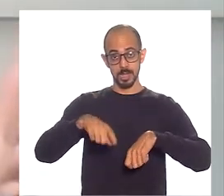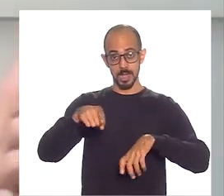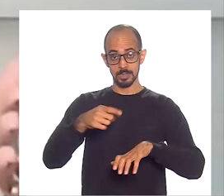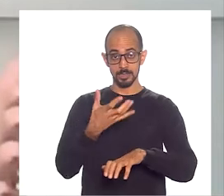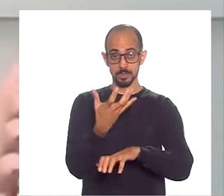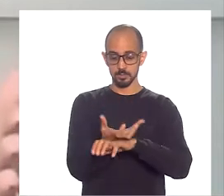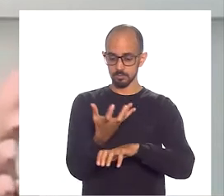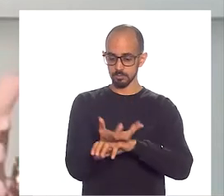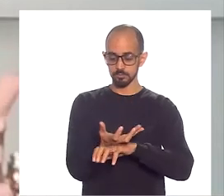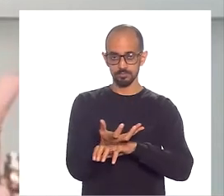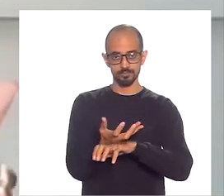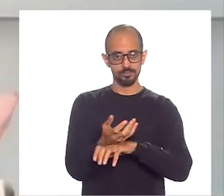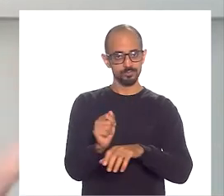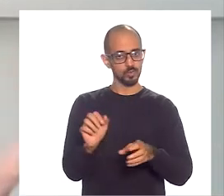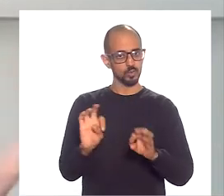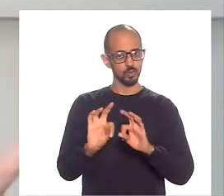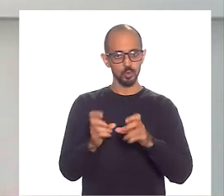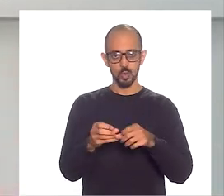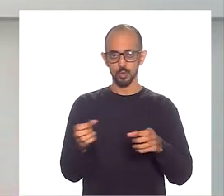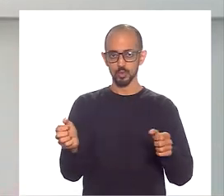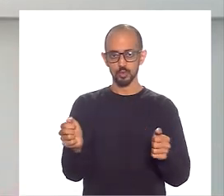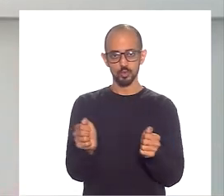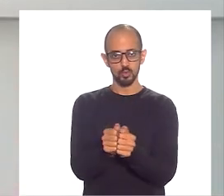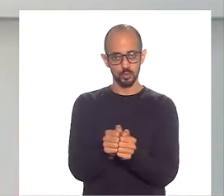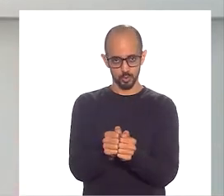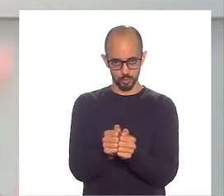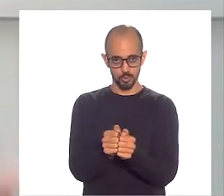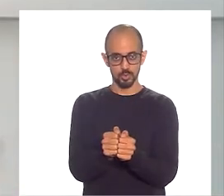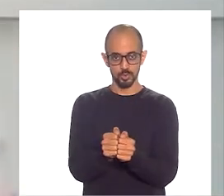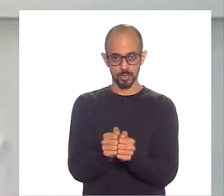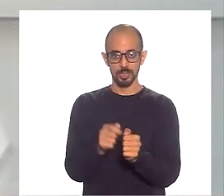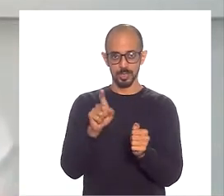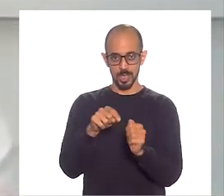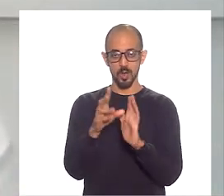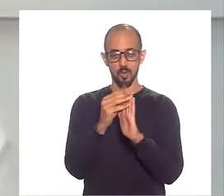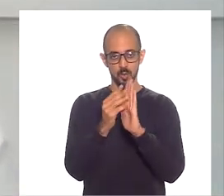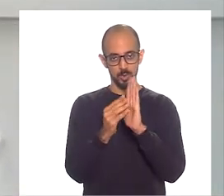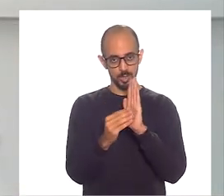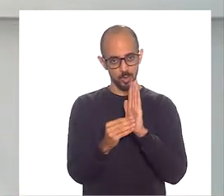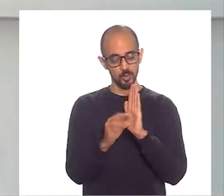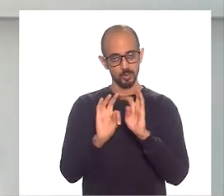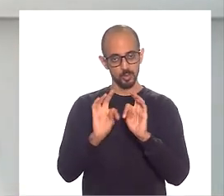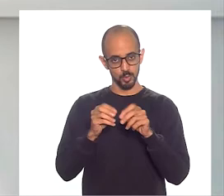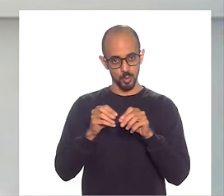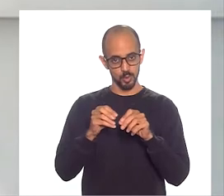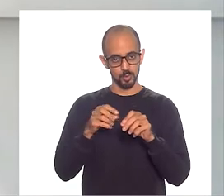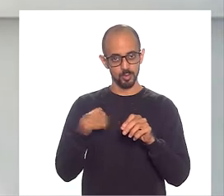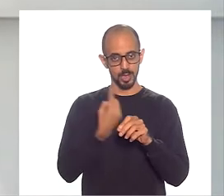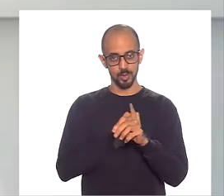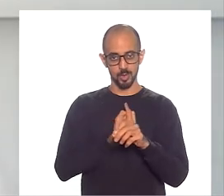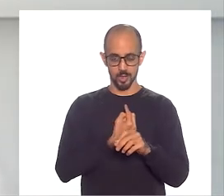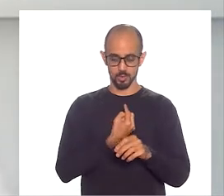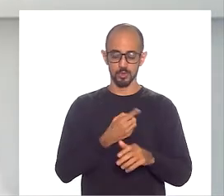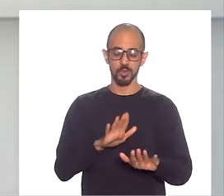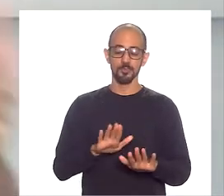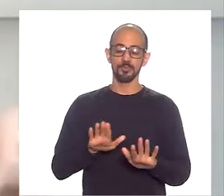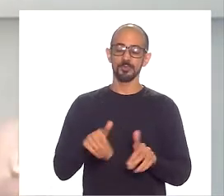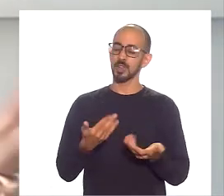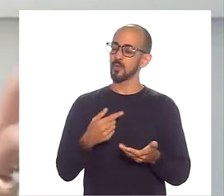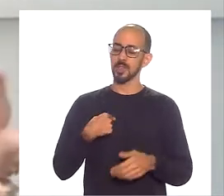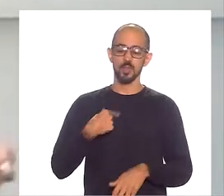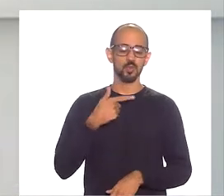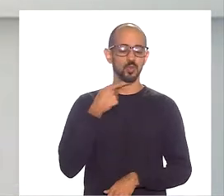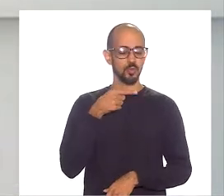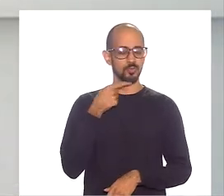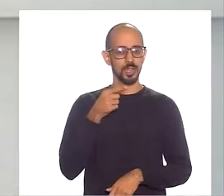mais nove programas de educação empreendedora, que são os nossos conteúdos da JA. Então, eu não tenho a menor